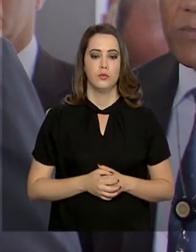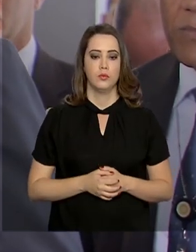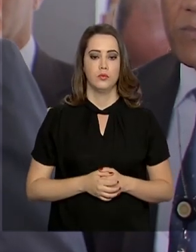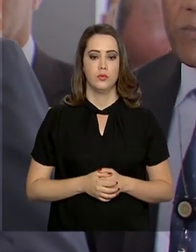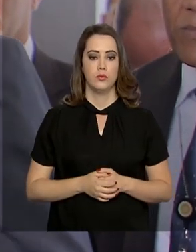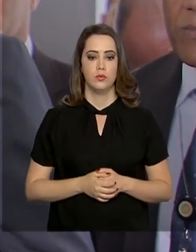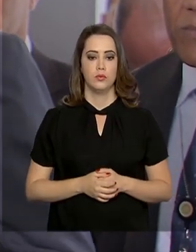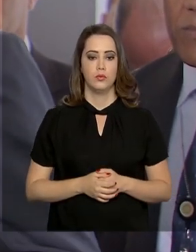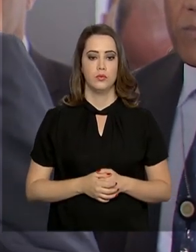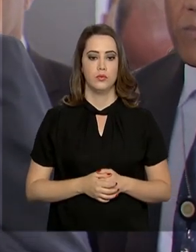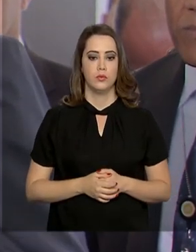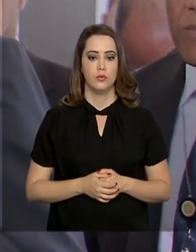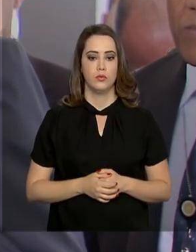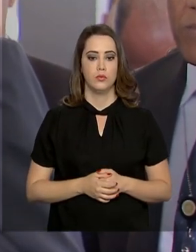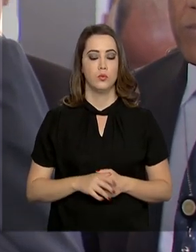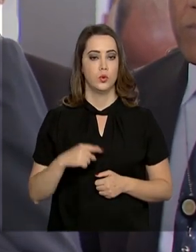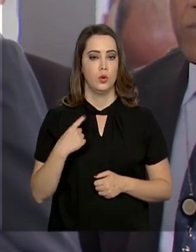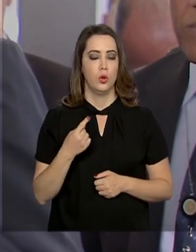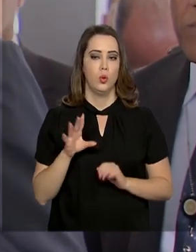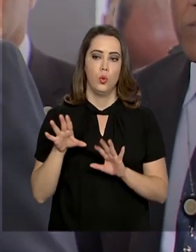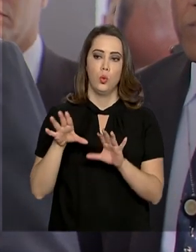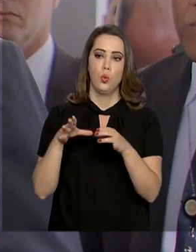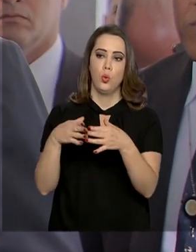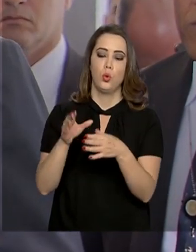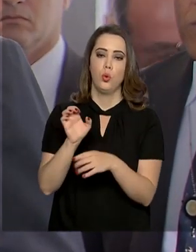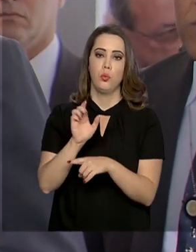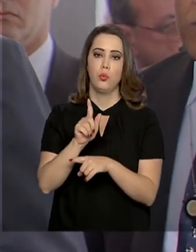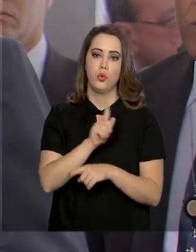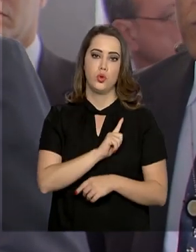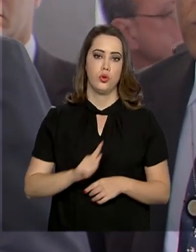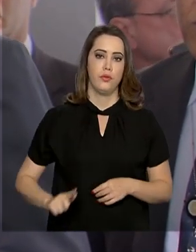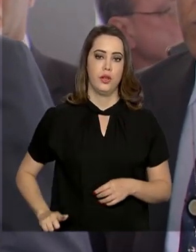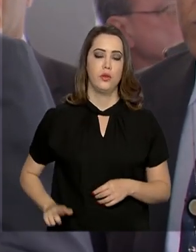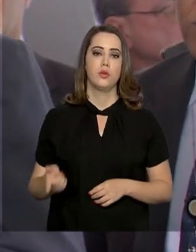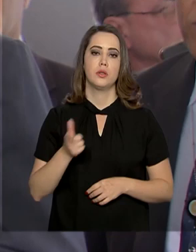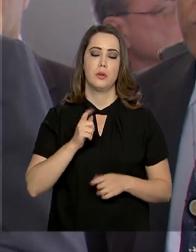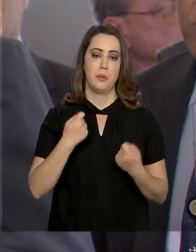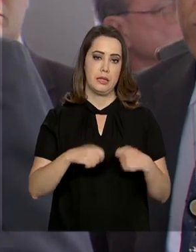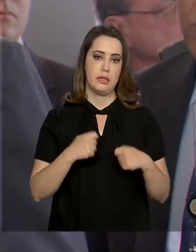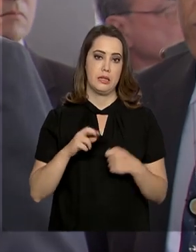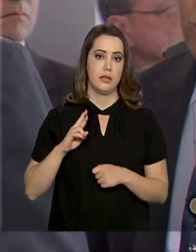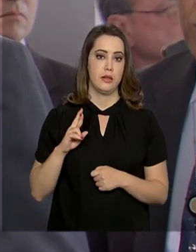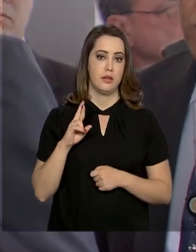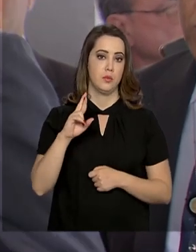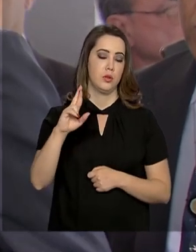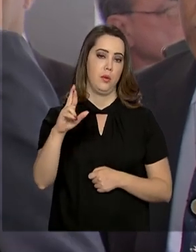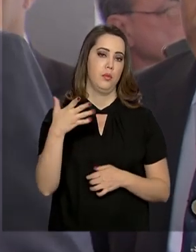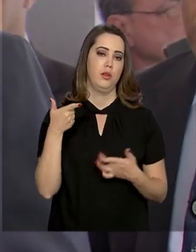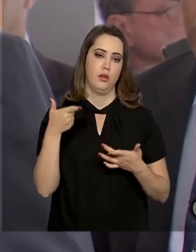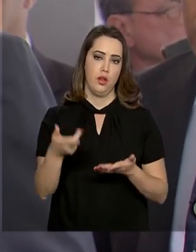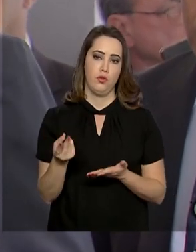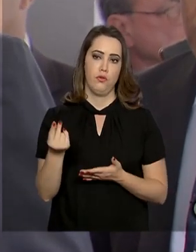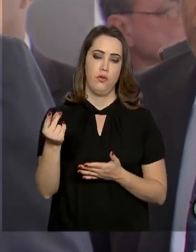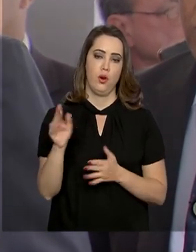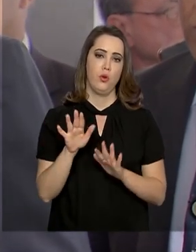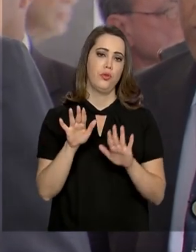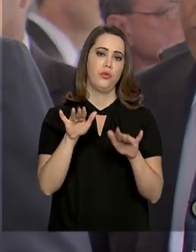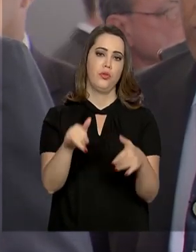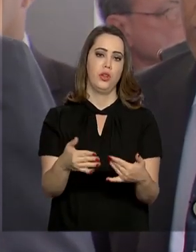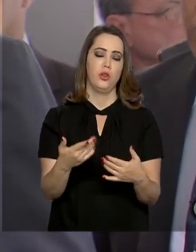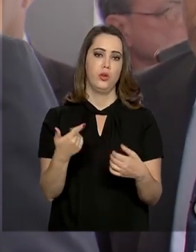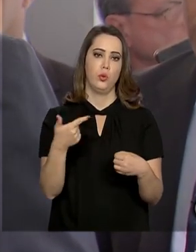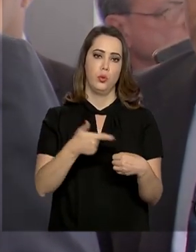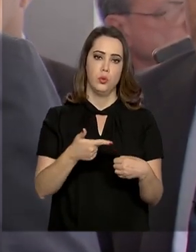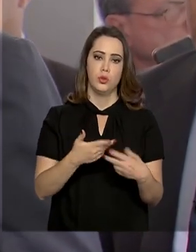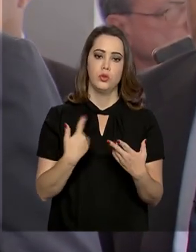Nossos governadores têm que ter, obviamente, uma parcela de responsabilidade no preço final do combustível. É isso que nós estamos